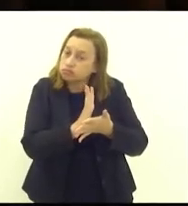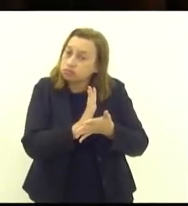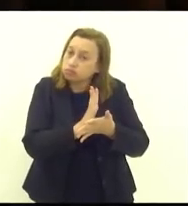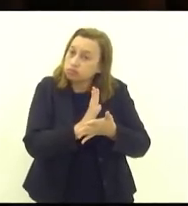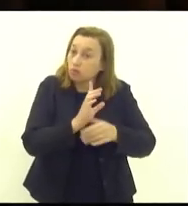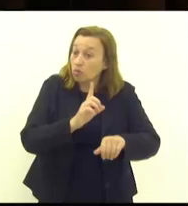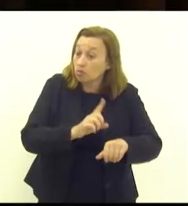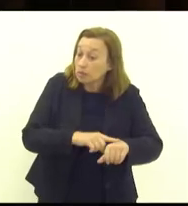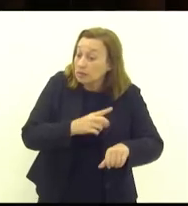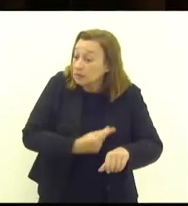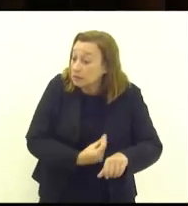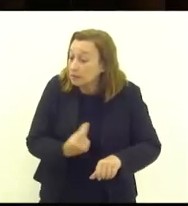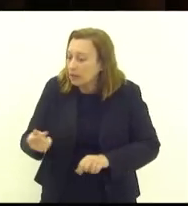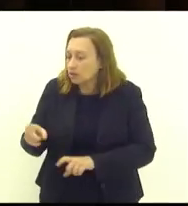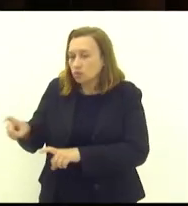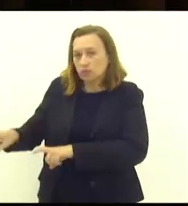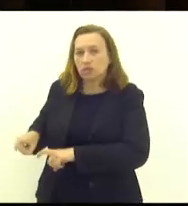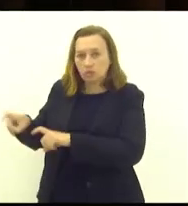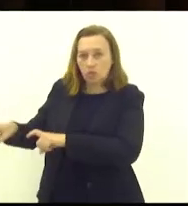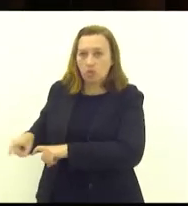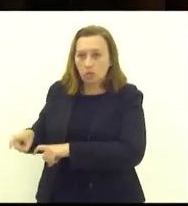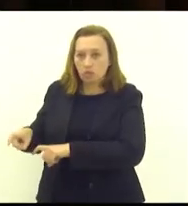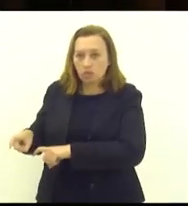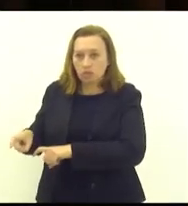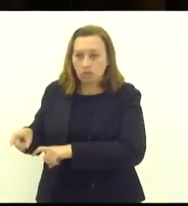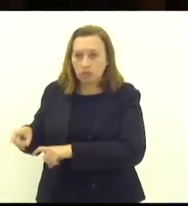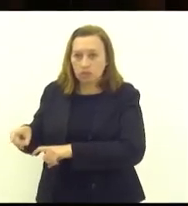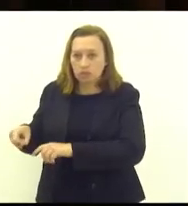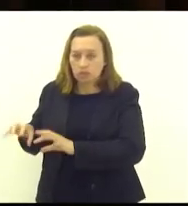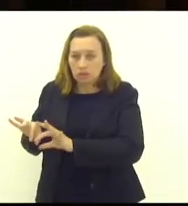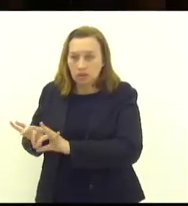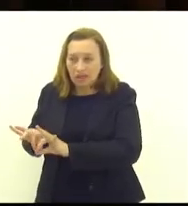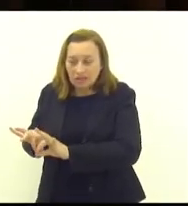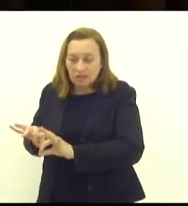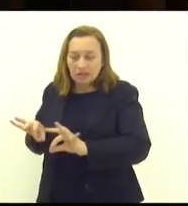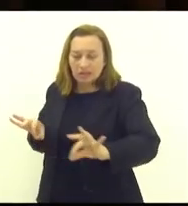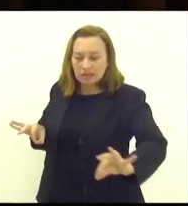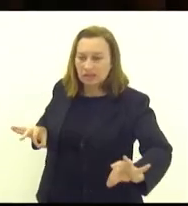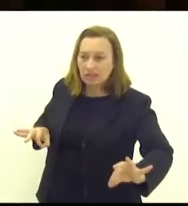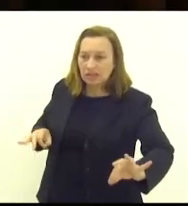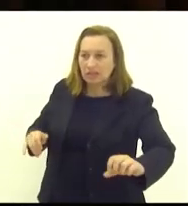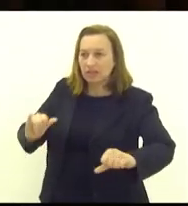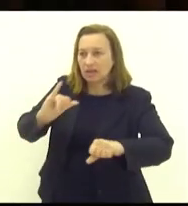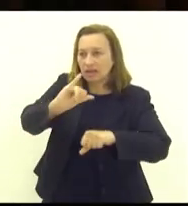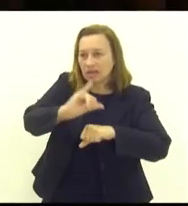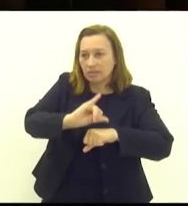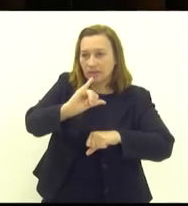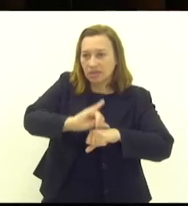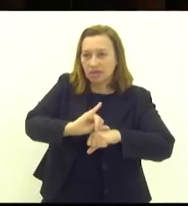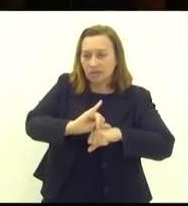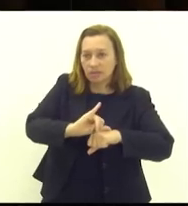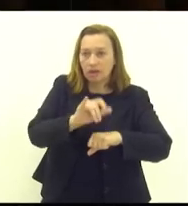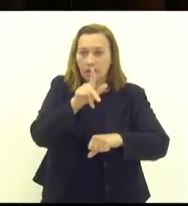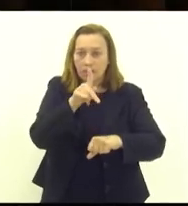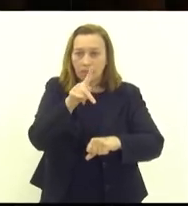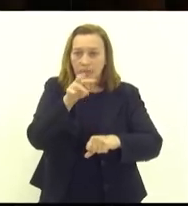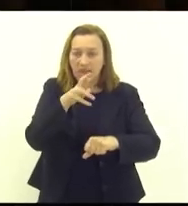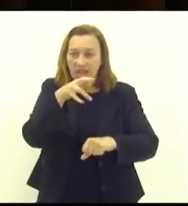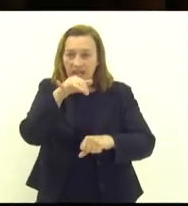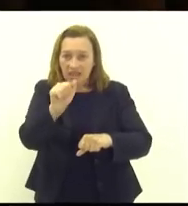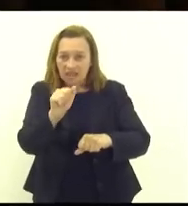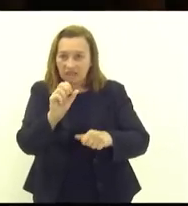do interior para deslocar a capital para a realização dessa perícia é um